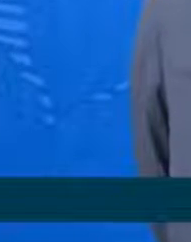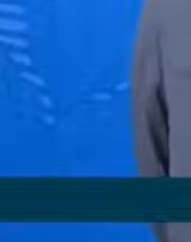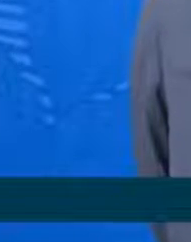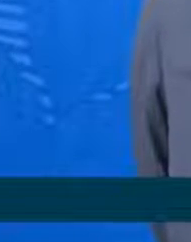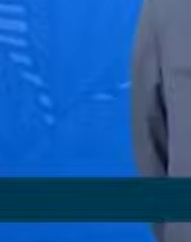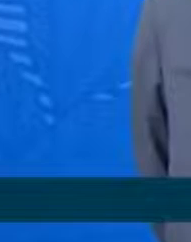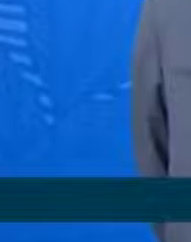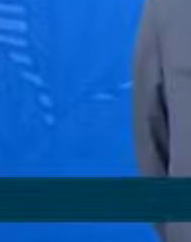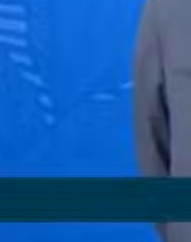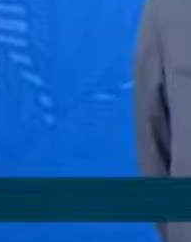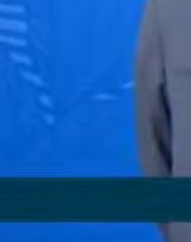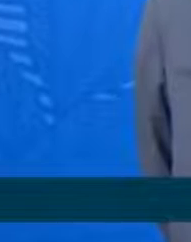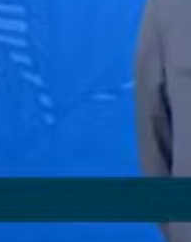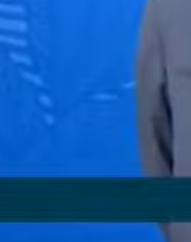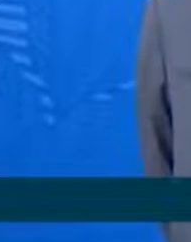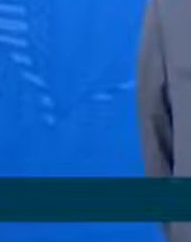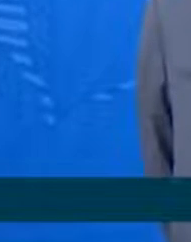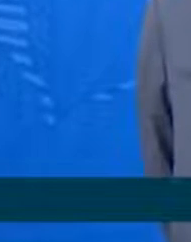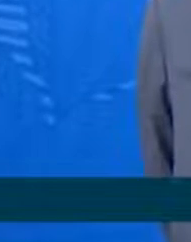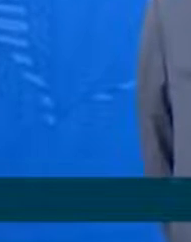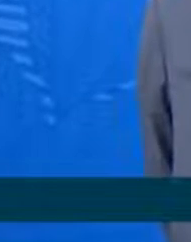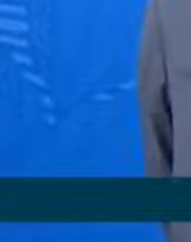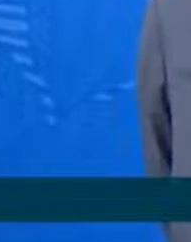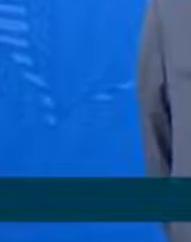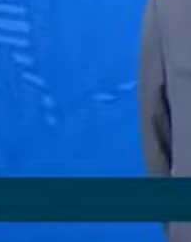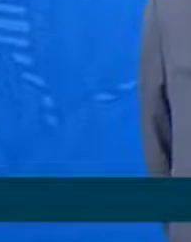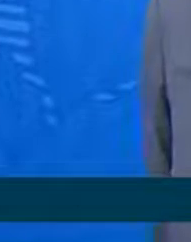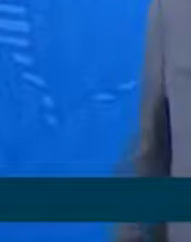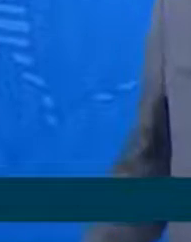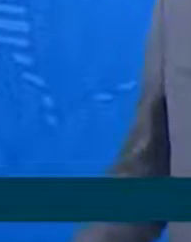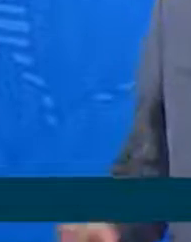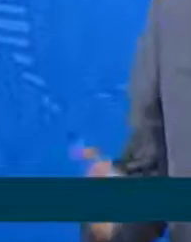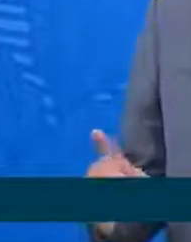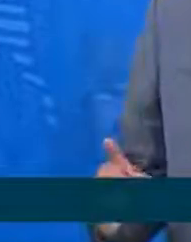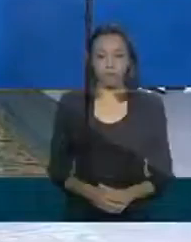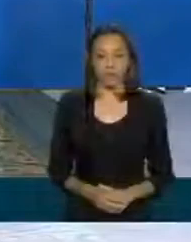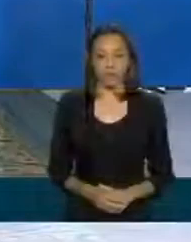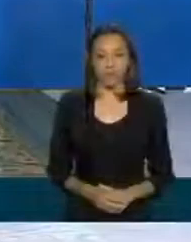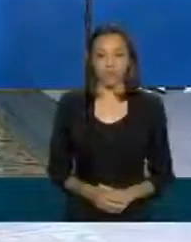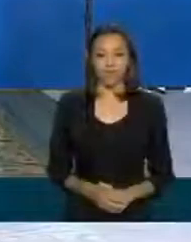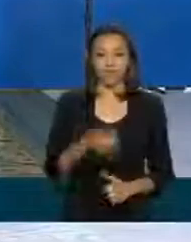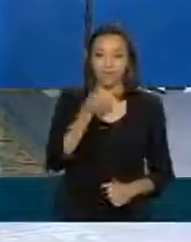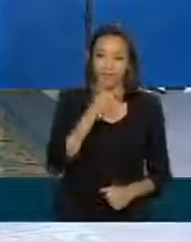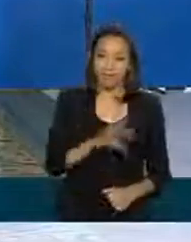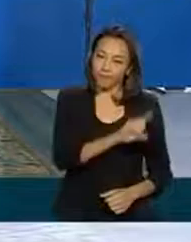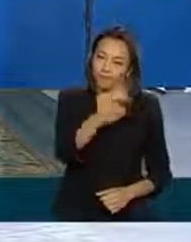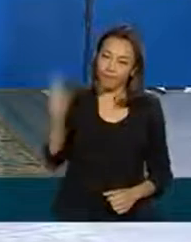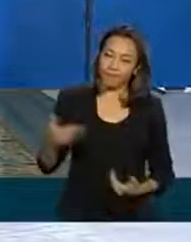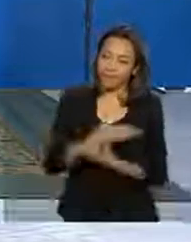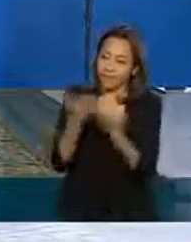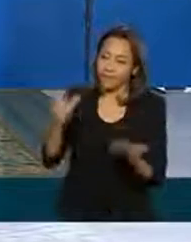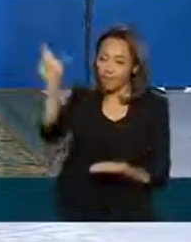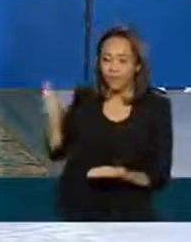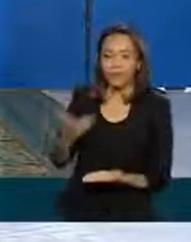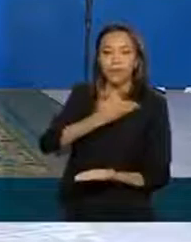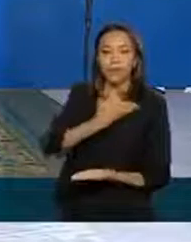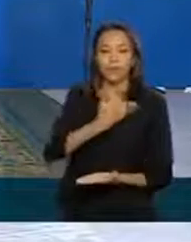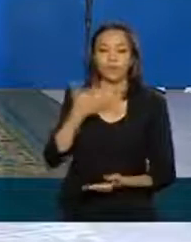agradecer ao presidente da Caixa, Pedro Guimarães, e amigo, amigo também, presidente do BNDES.